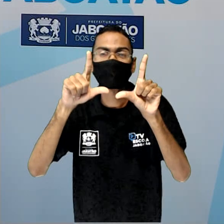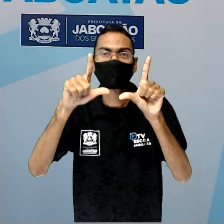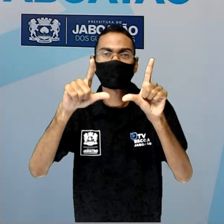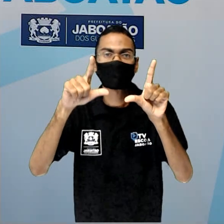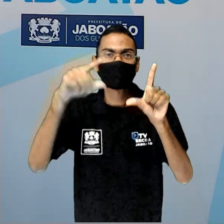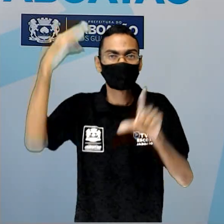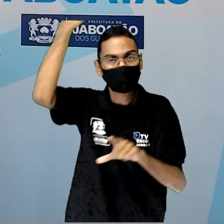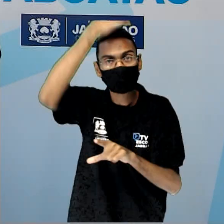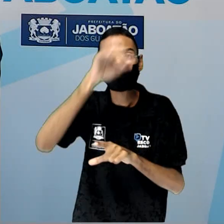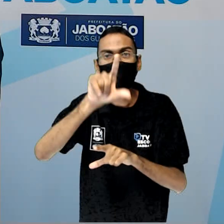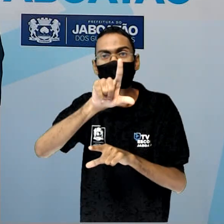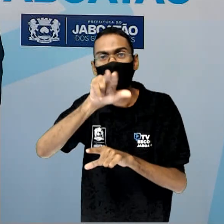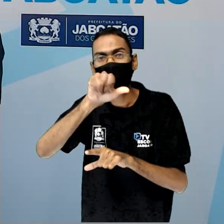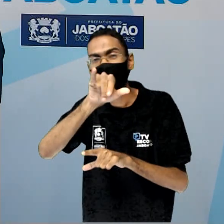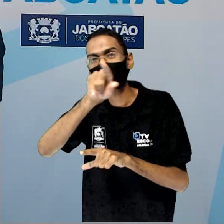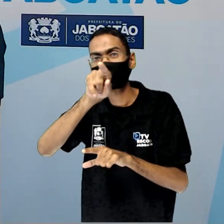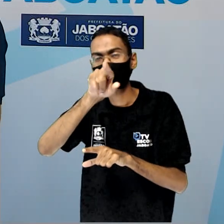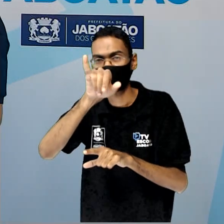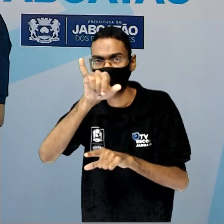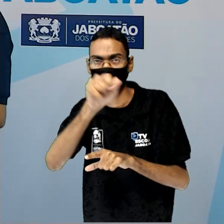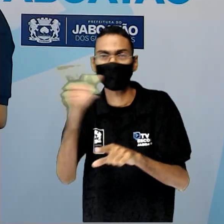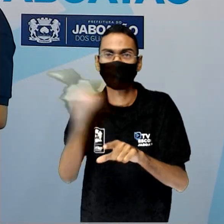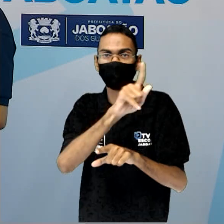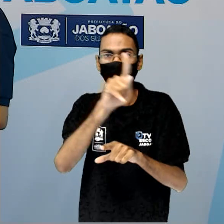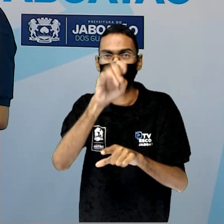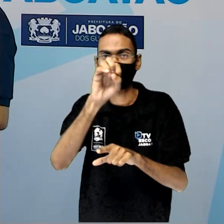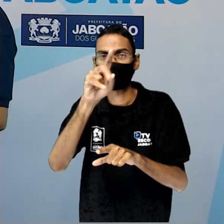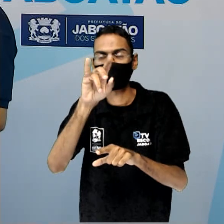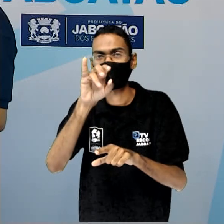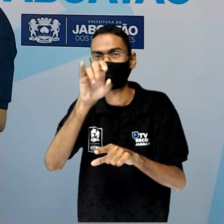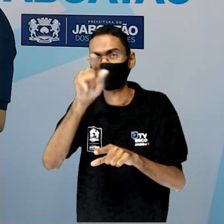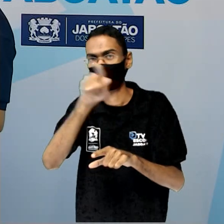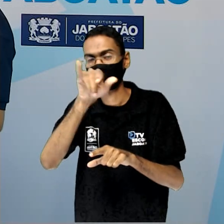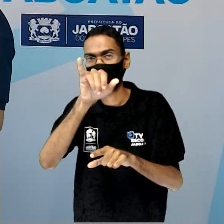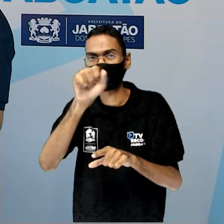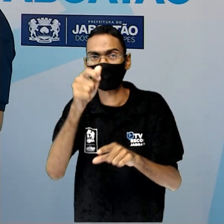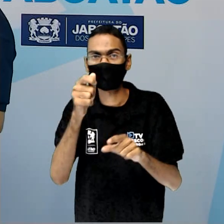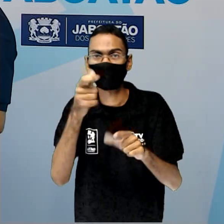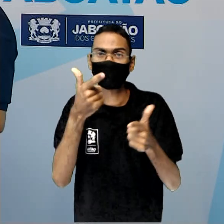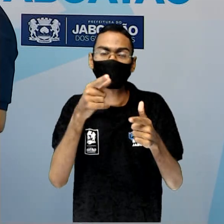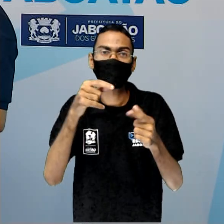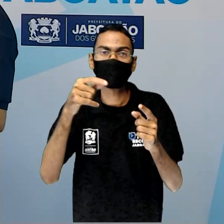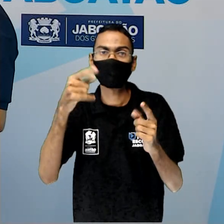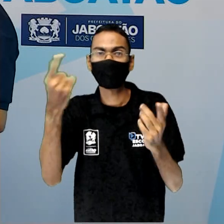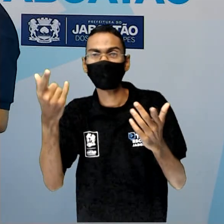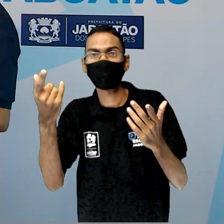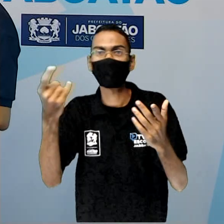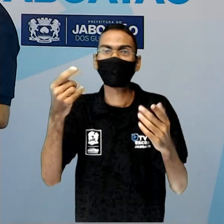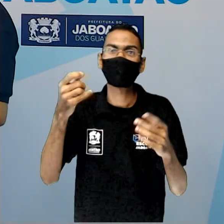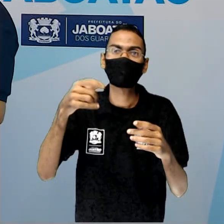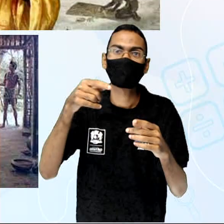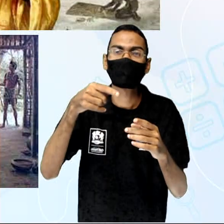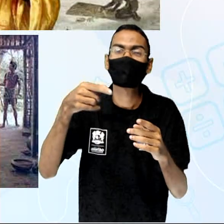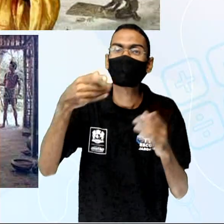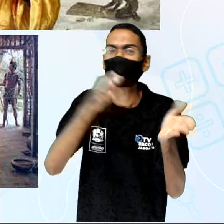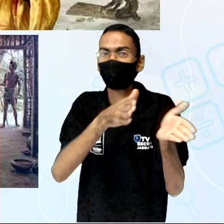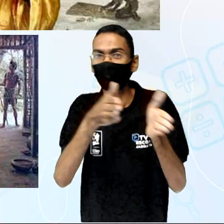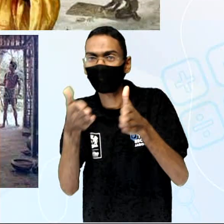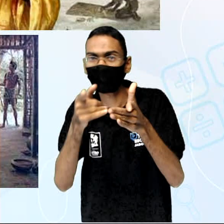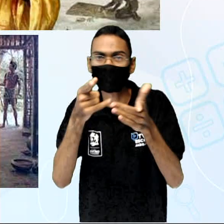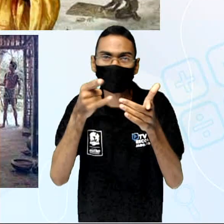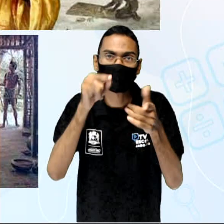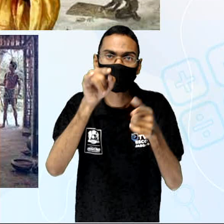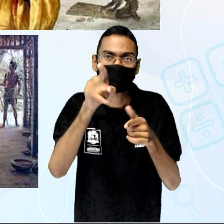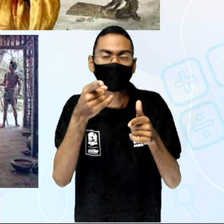o batismo de um africano. Aqui de lado, nós temos algumas crianças de origem